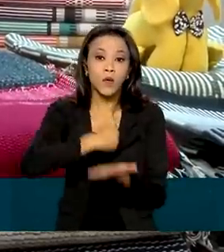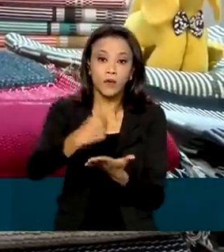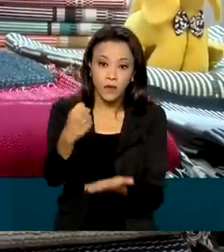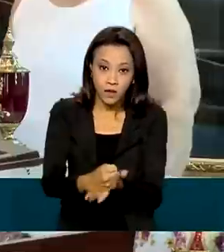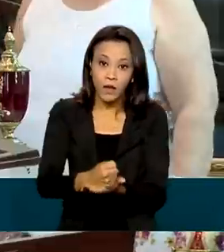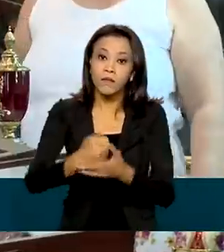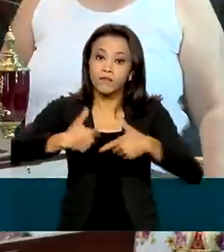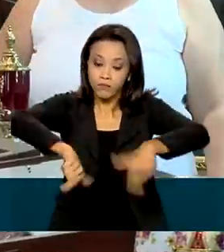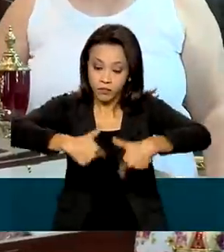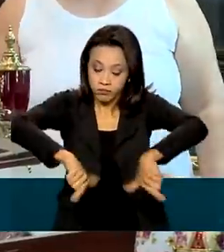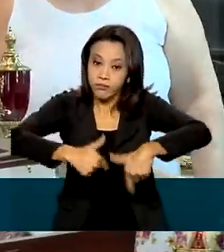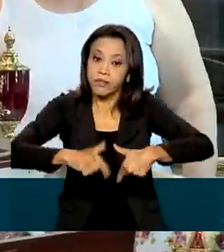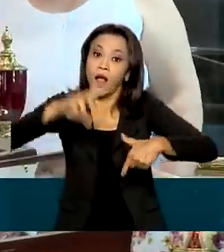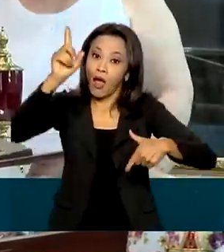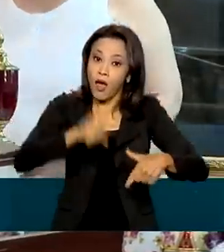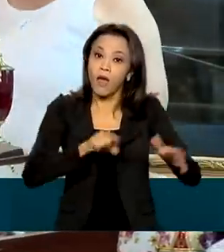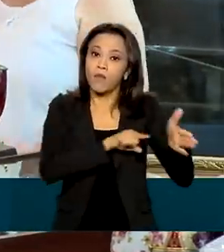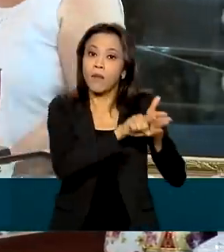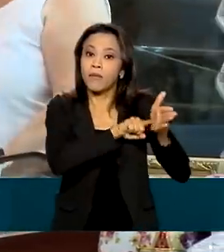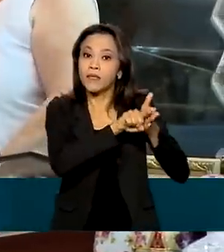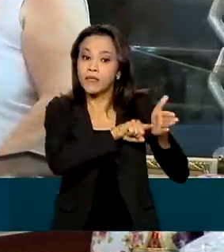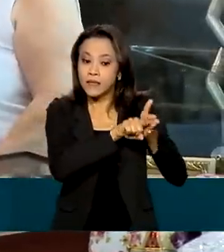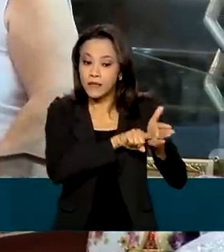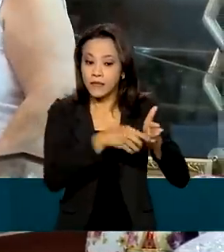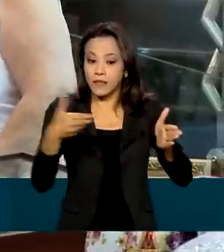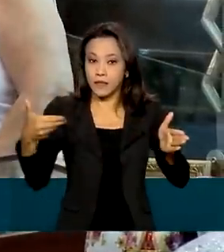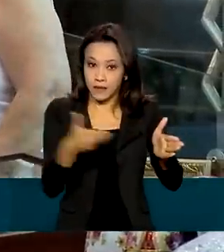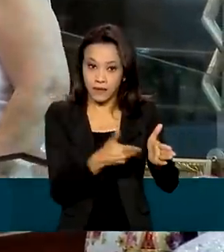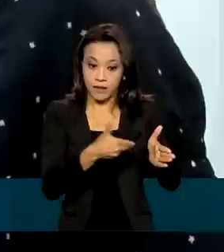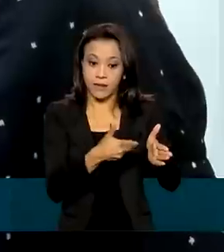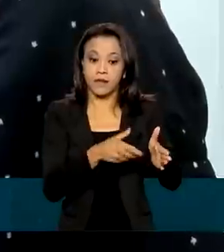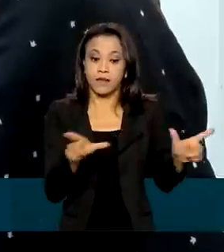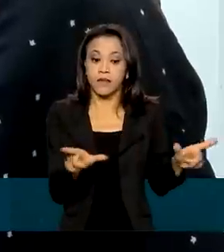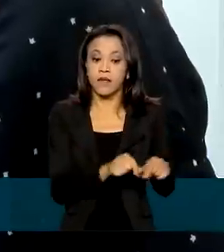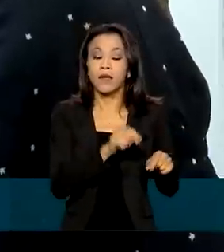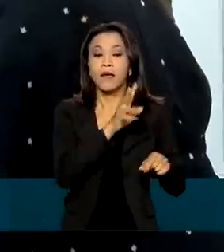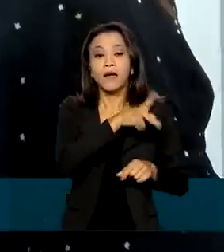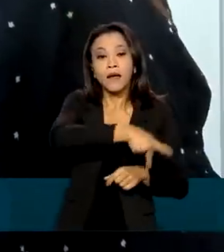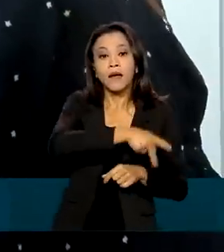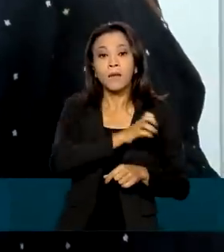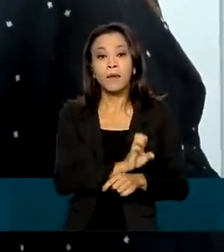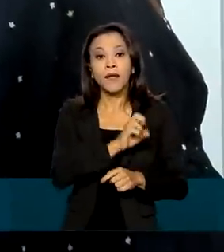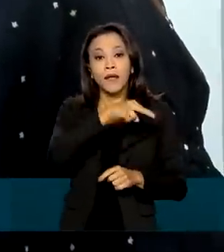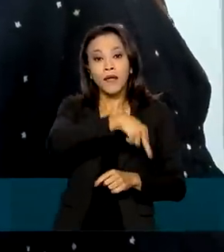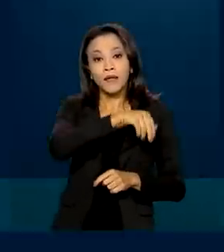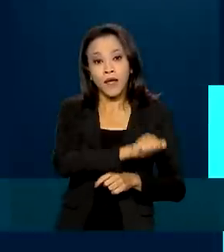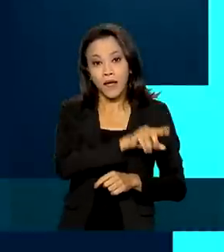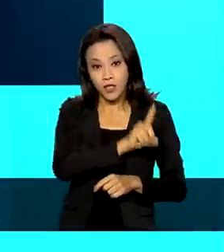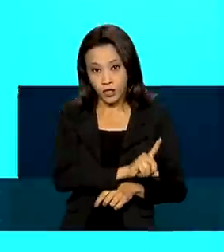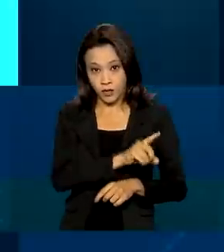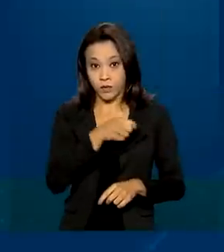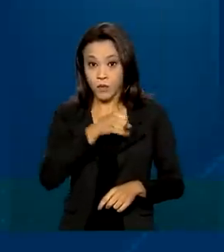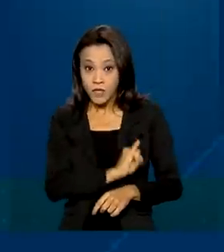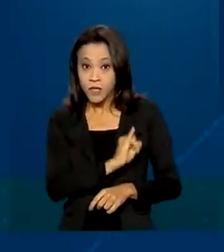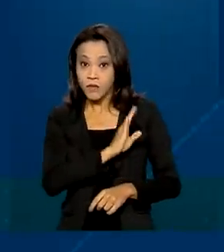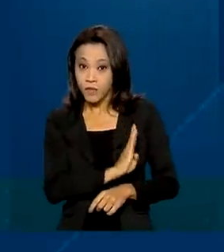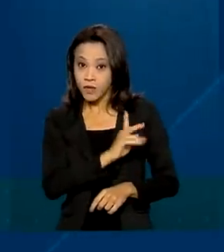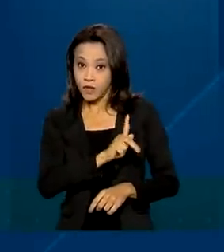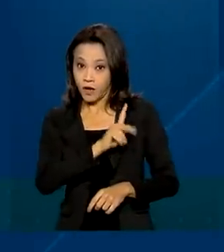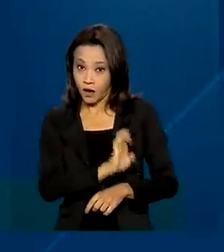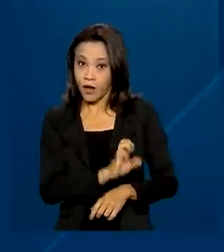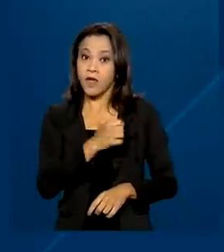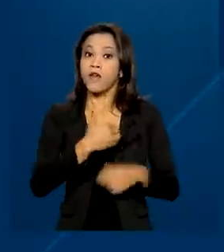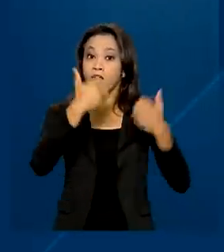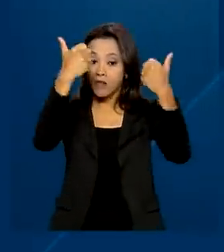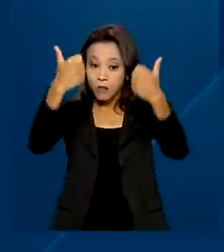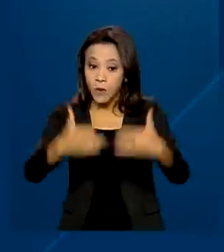reflete a Pesquisa Nacional por Amostra de Domicílios, a PNAD Contínua, do IBGE. A taxa de pessoas sem